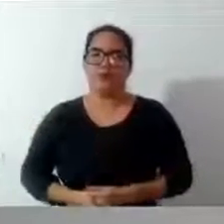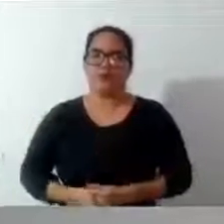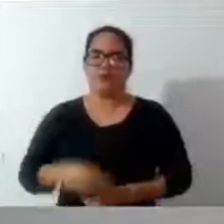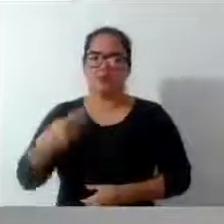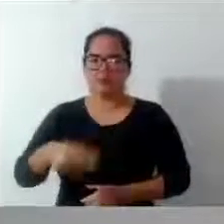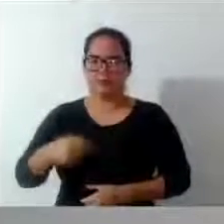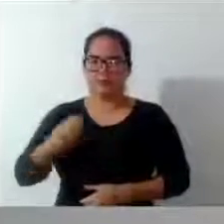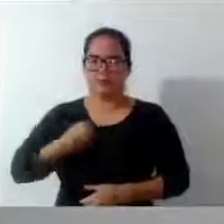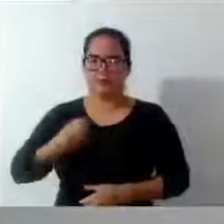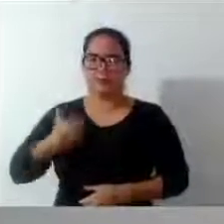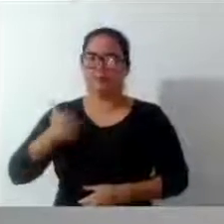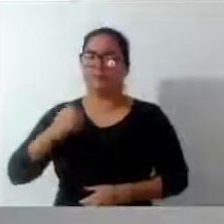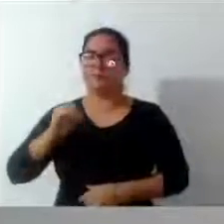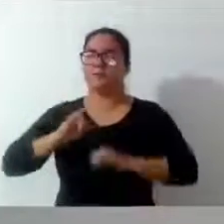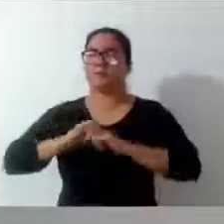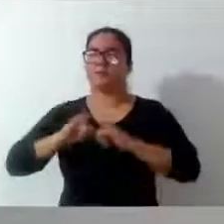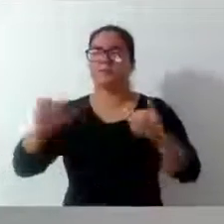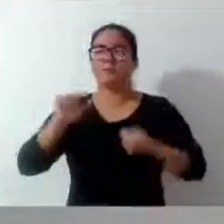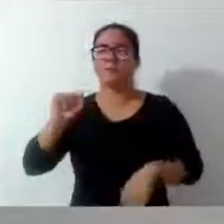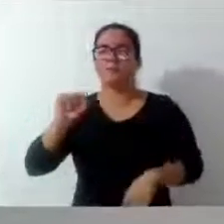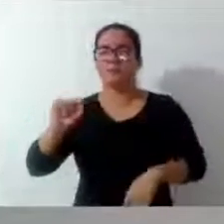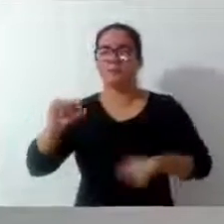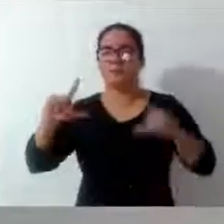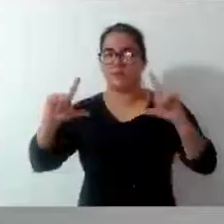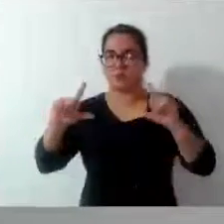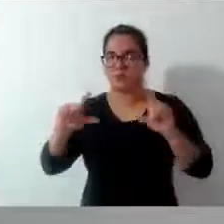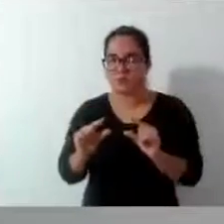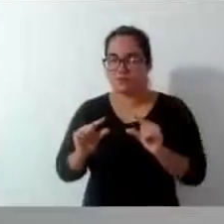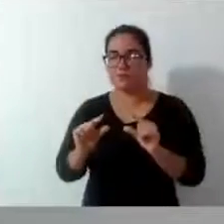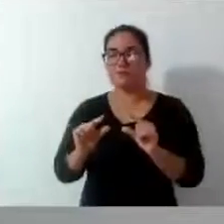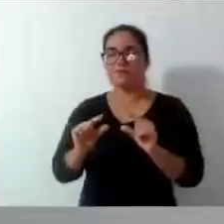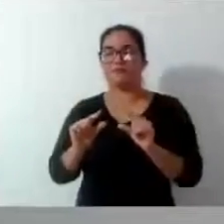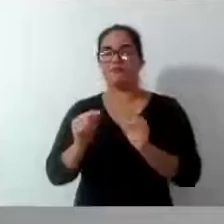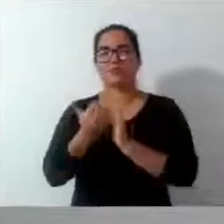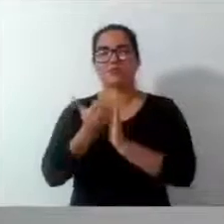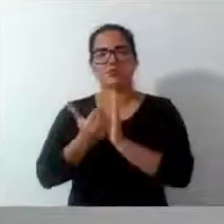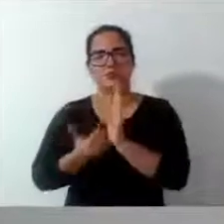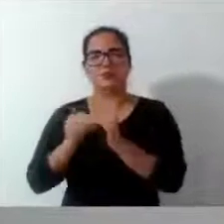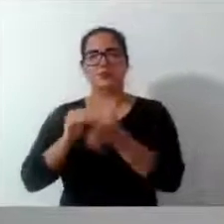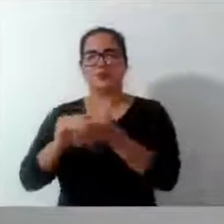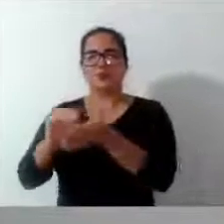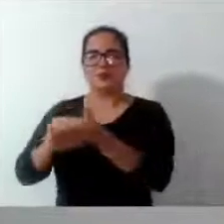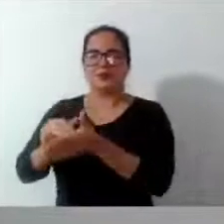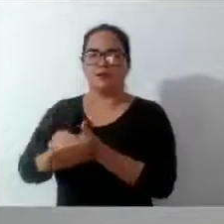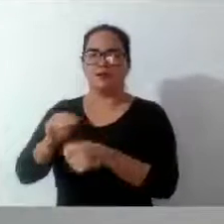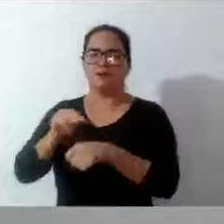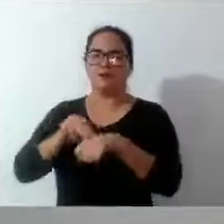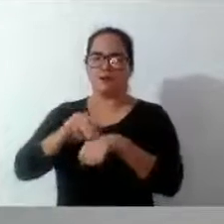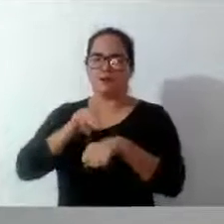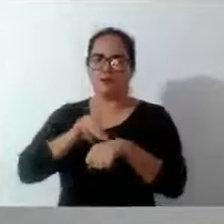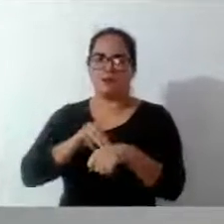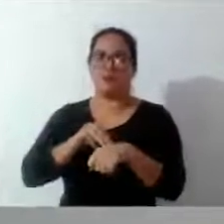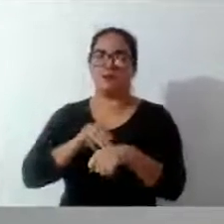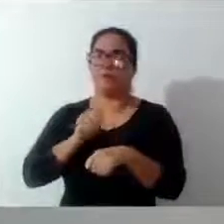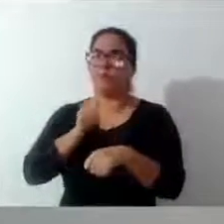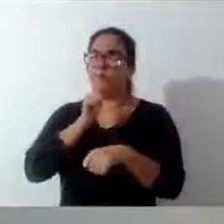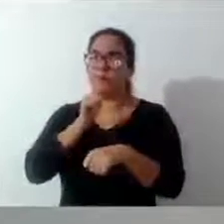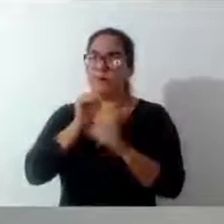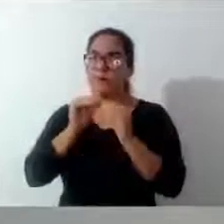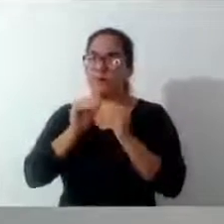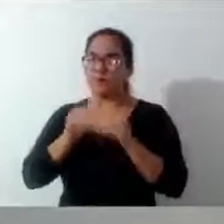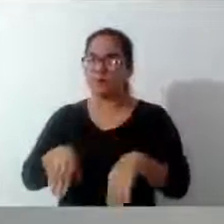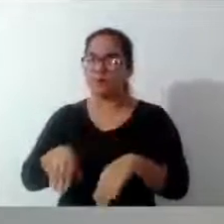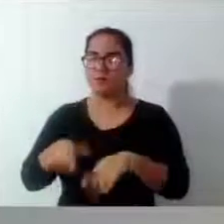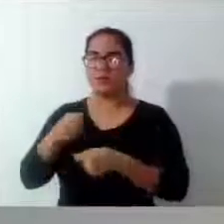10 diz reduzir e compactar as secretarias municipais sem prejuízo da gestão